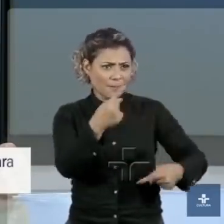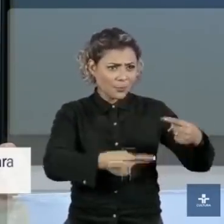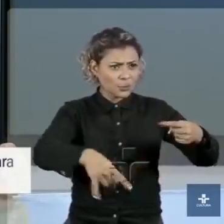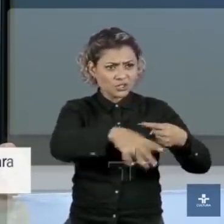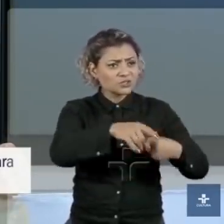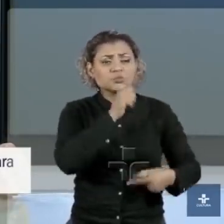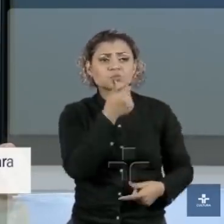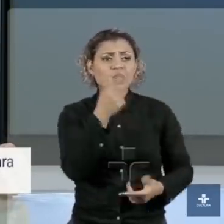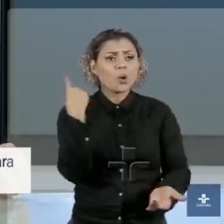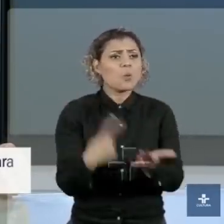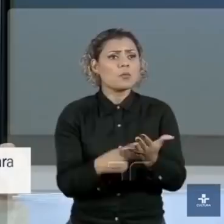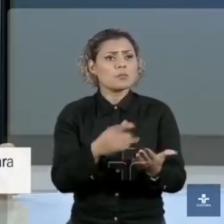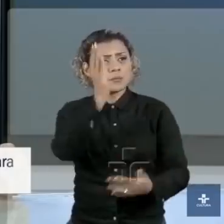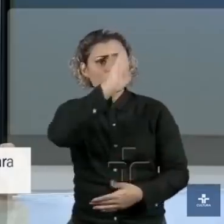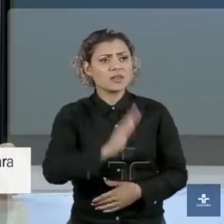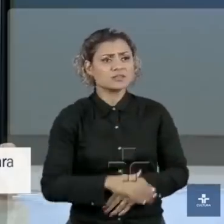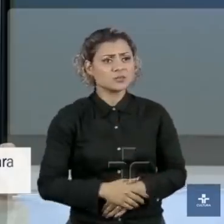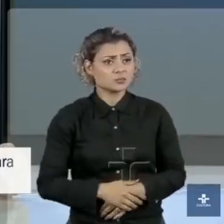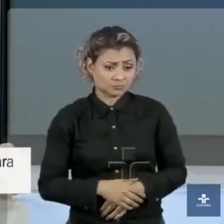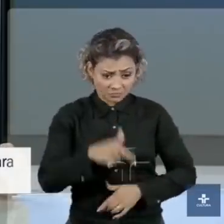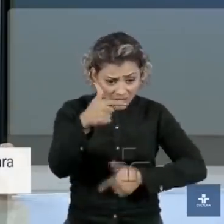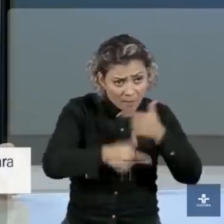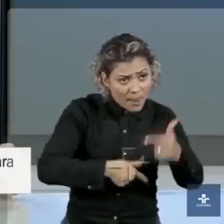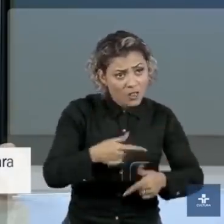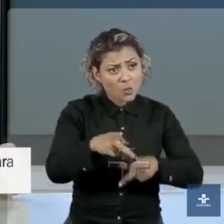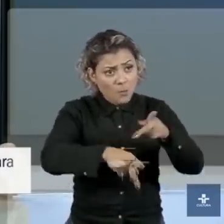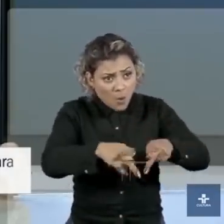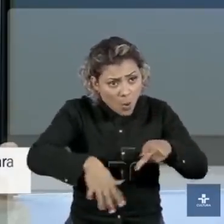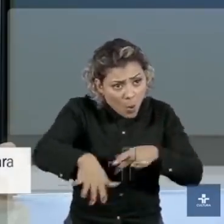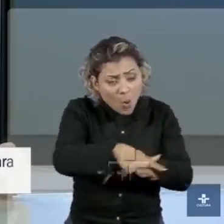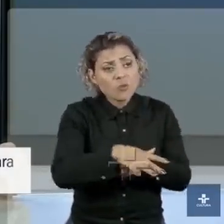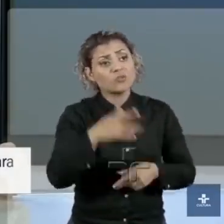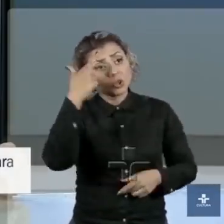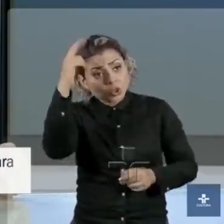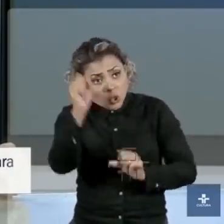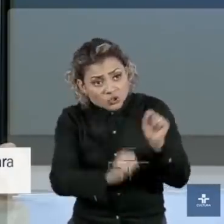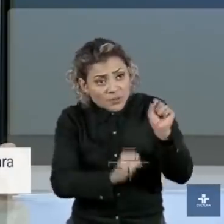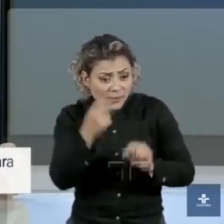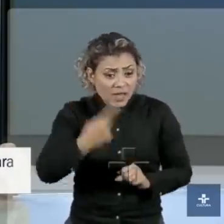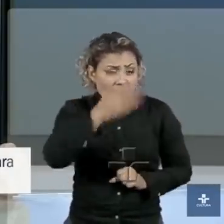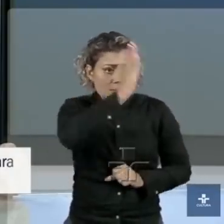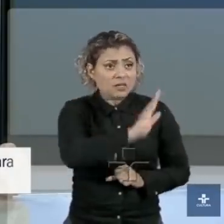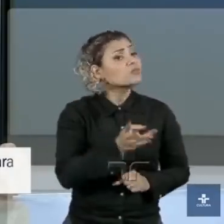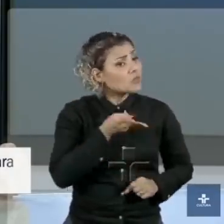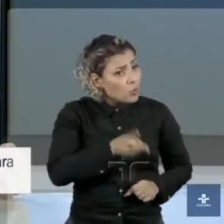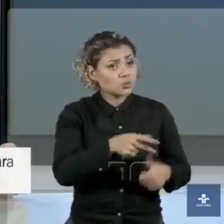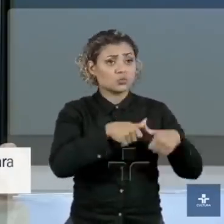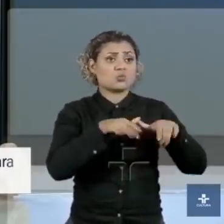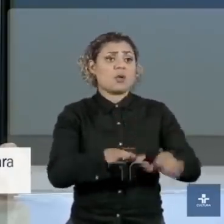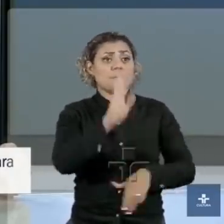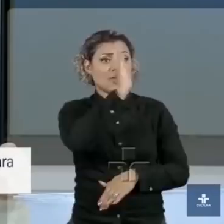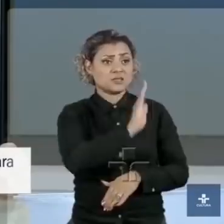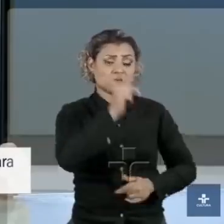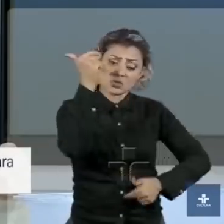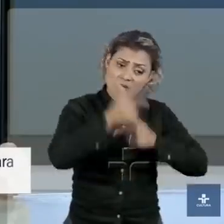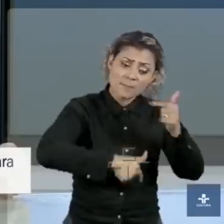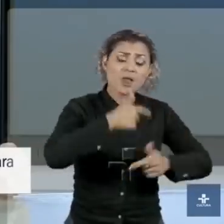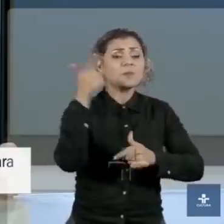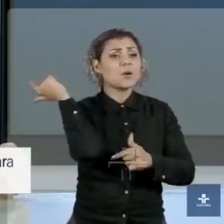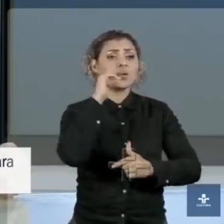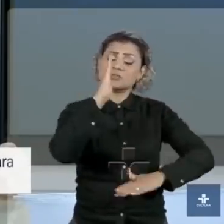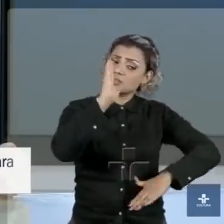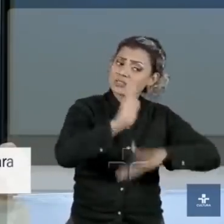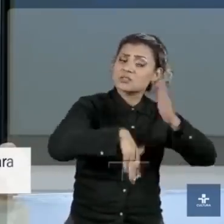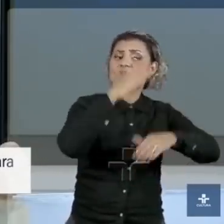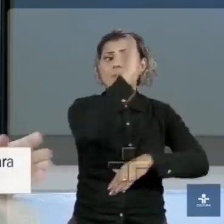compromisso com o Brasil. Os brasileiros, os trabalhadores, os empresários brasileiros, continuarão no país, trabalhando para garantir o